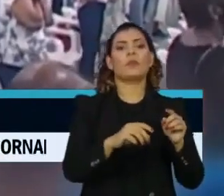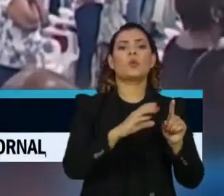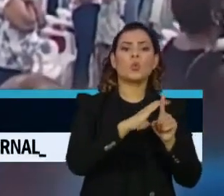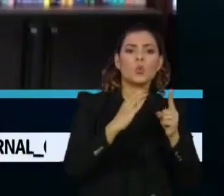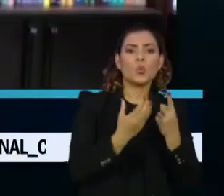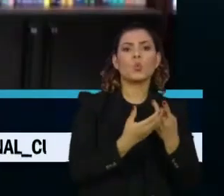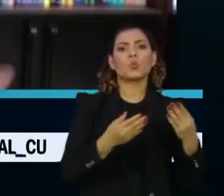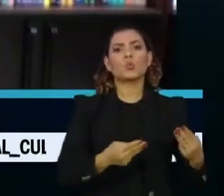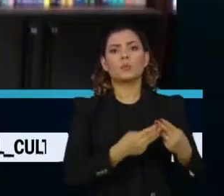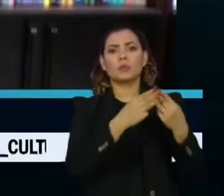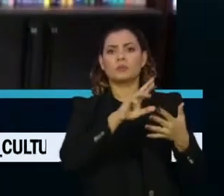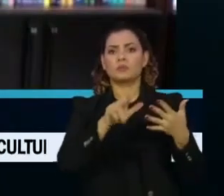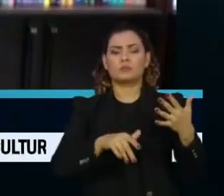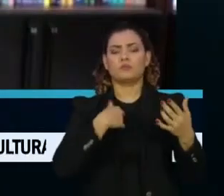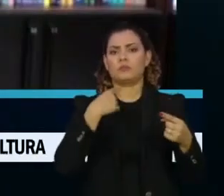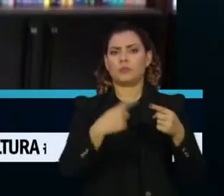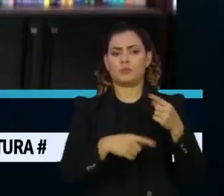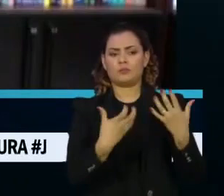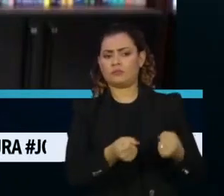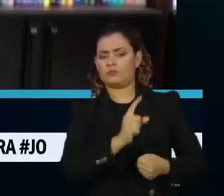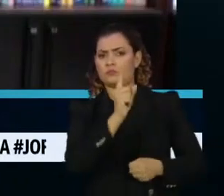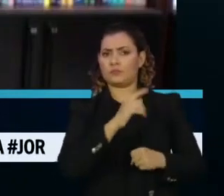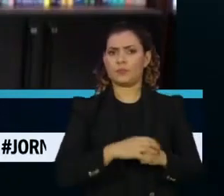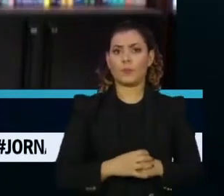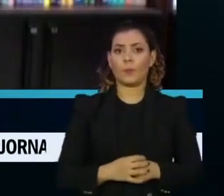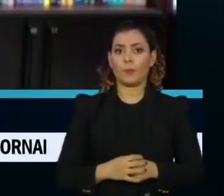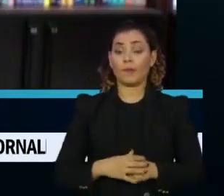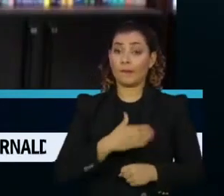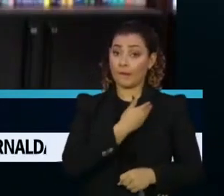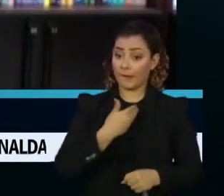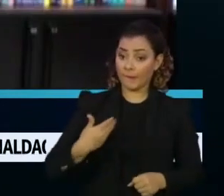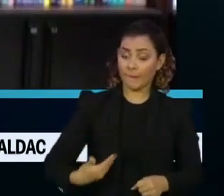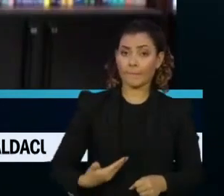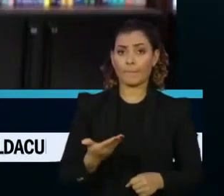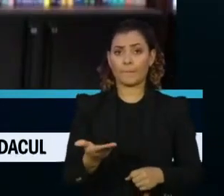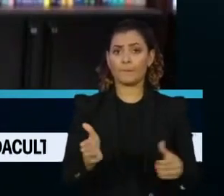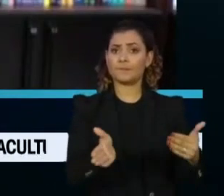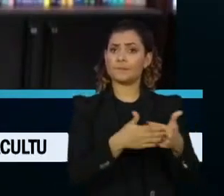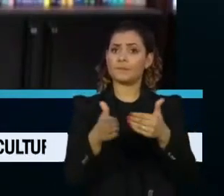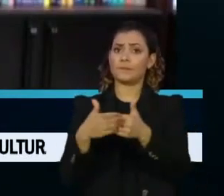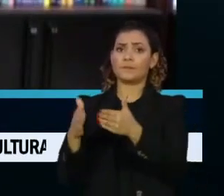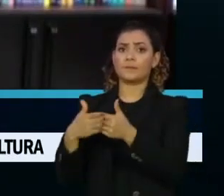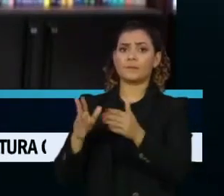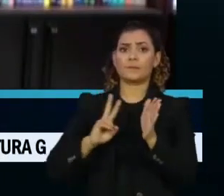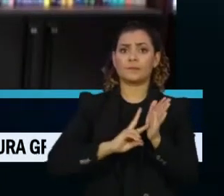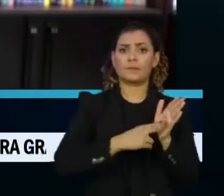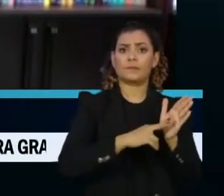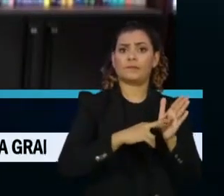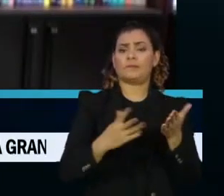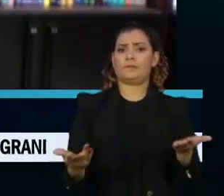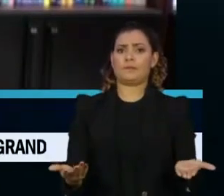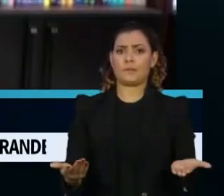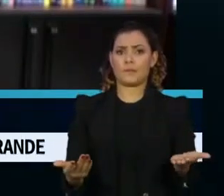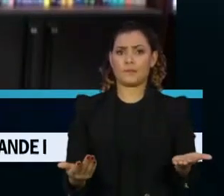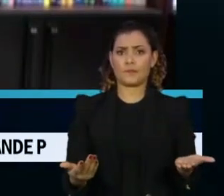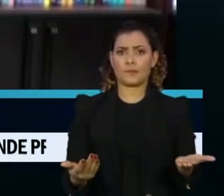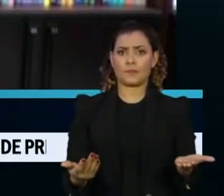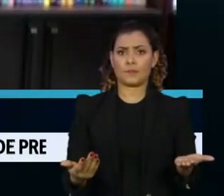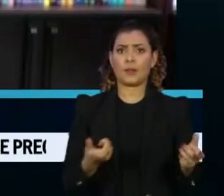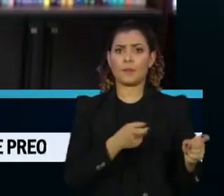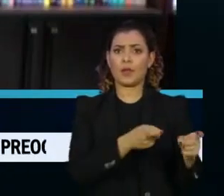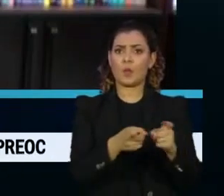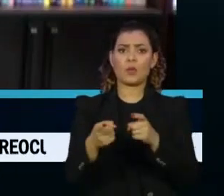presenciais. Os governadores fecharam os sindicatos para suas